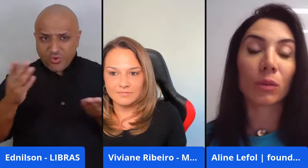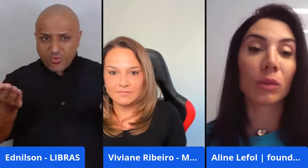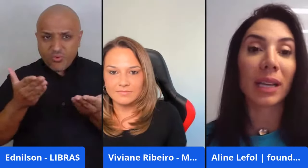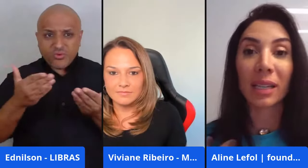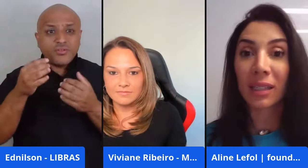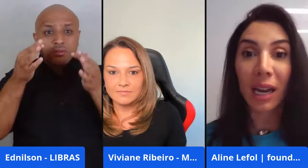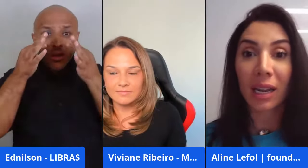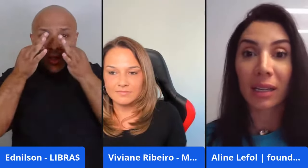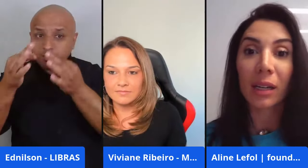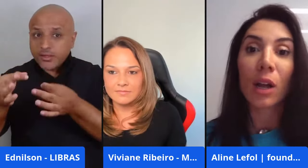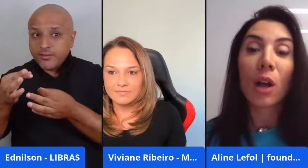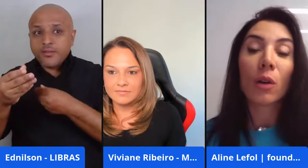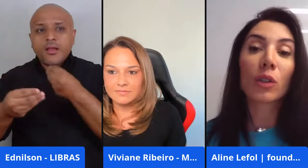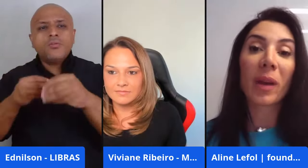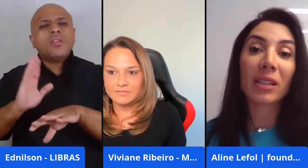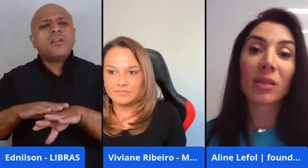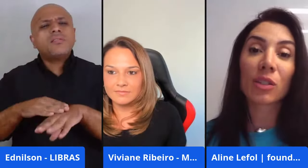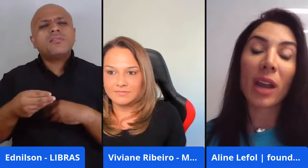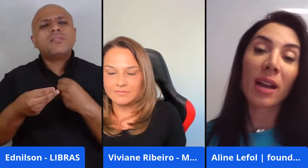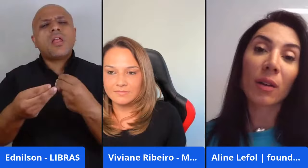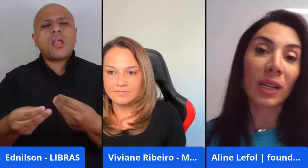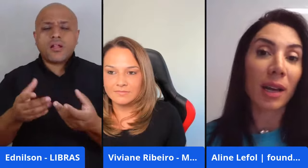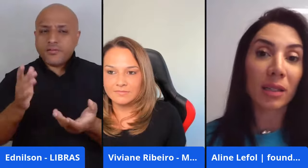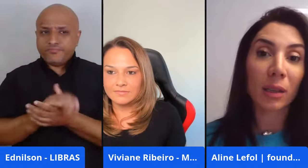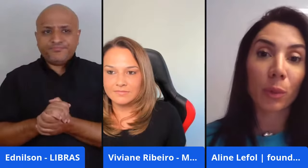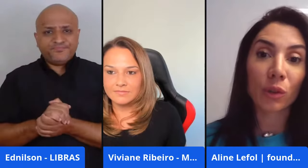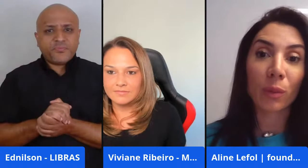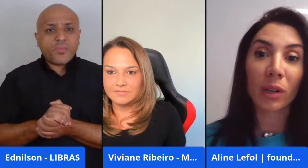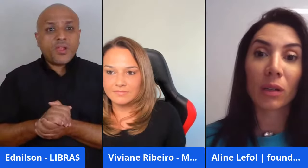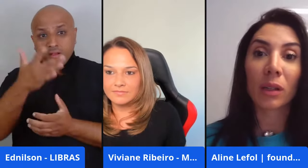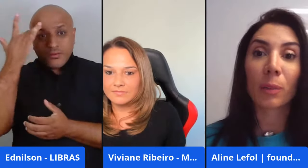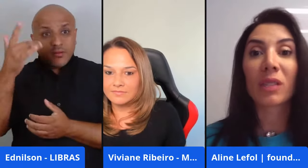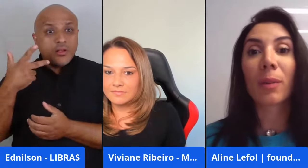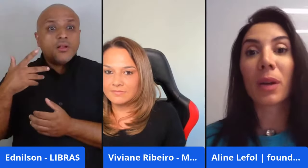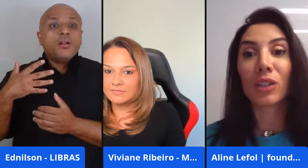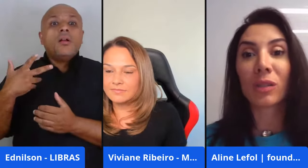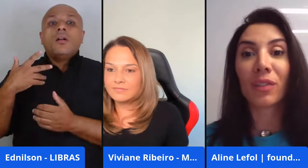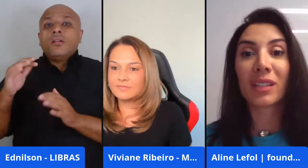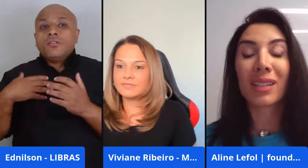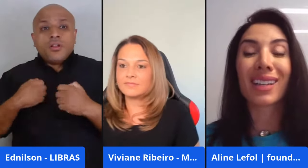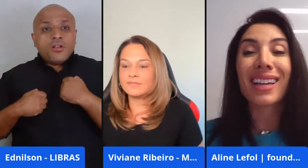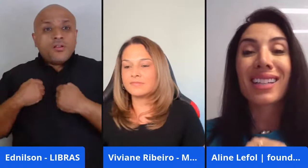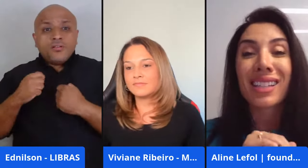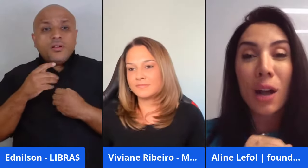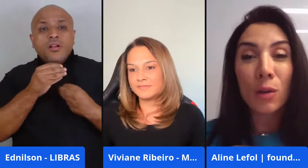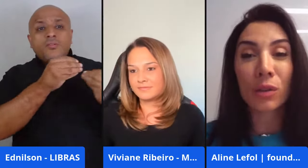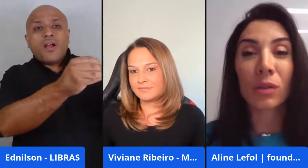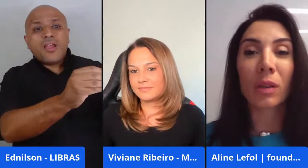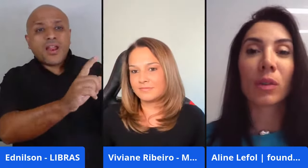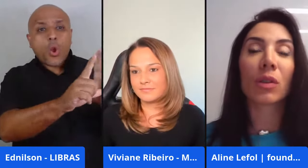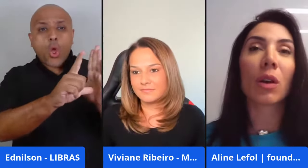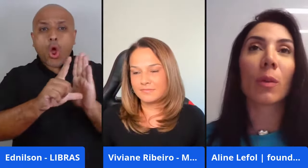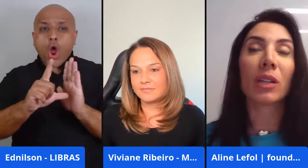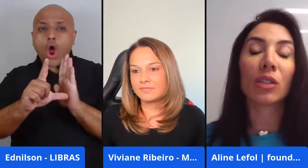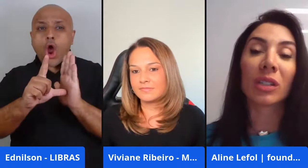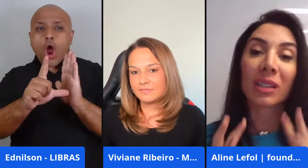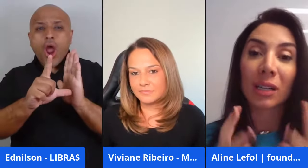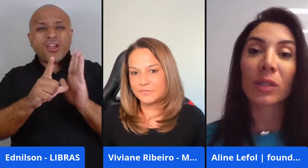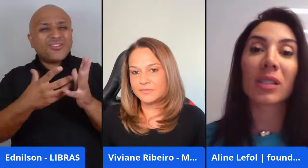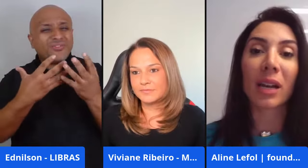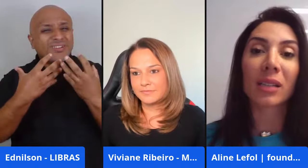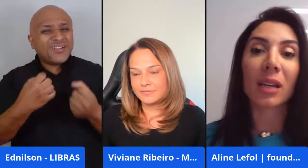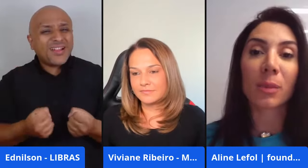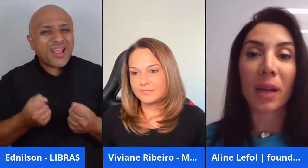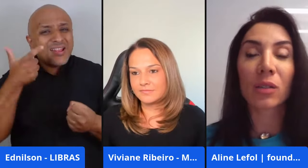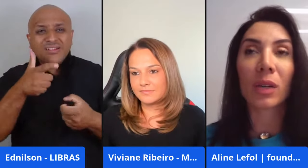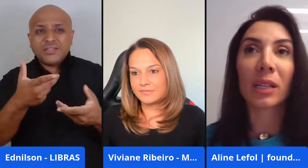atenção nessa entrega. Os pets chegam em casa depois do banho, depois que vai para a loja física, exaustos emocionalmente de